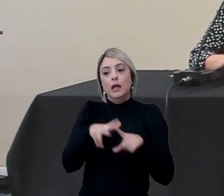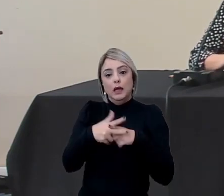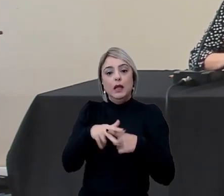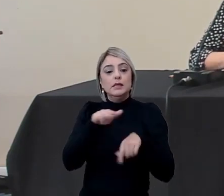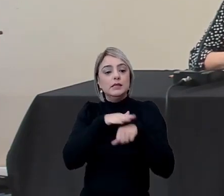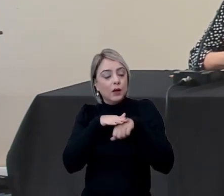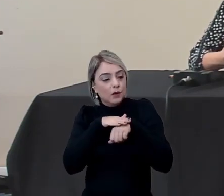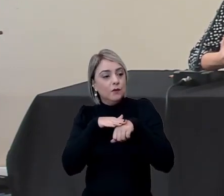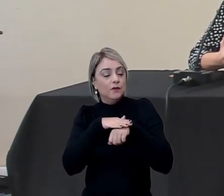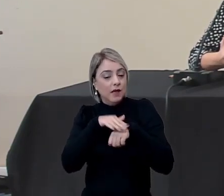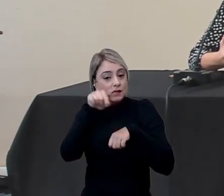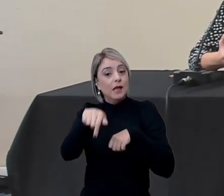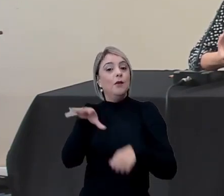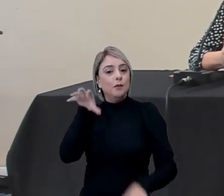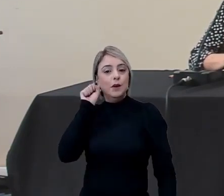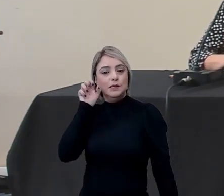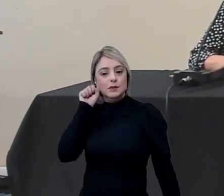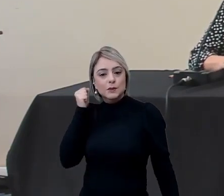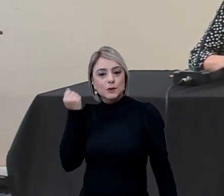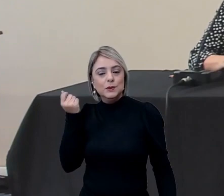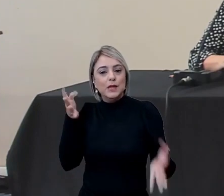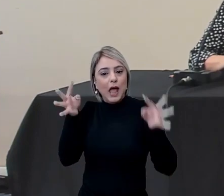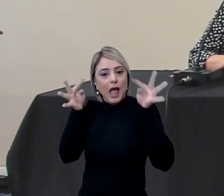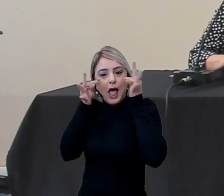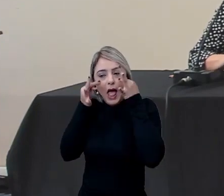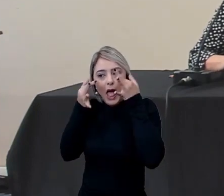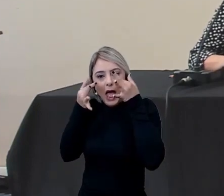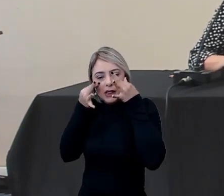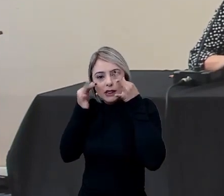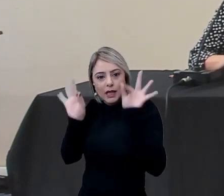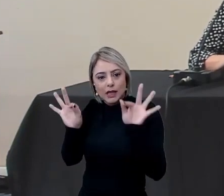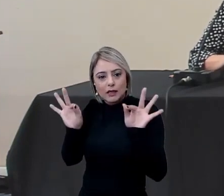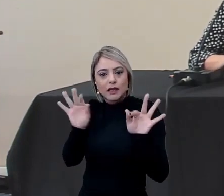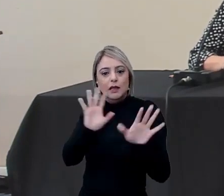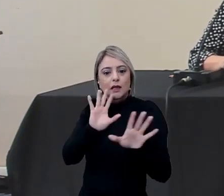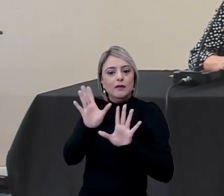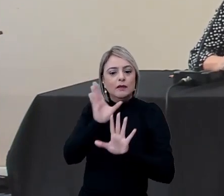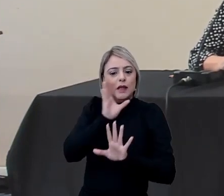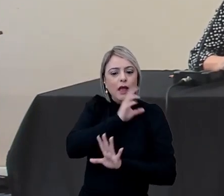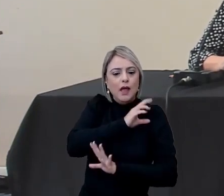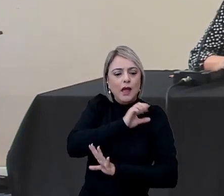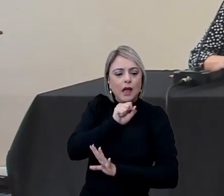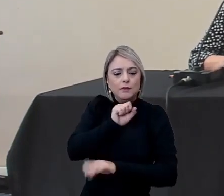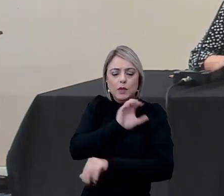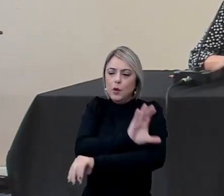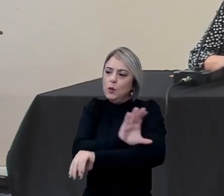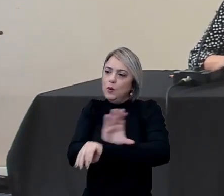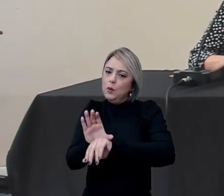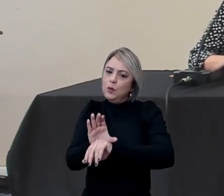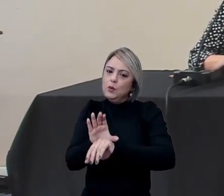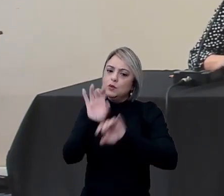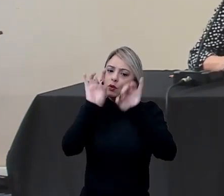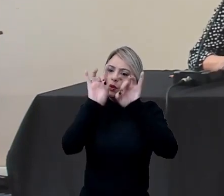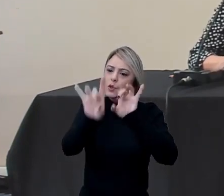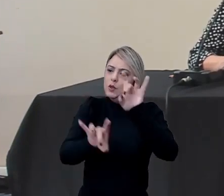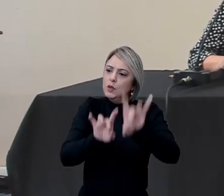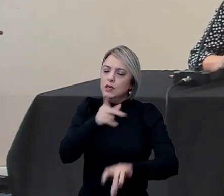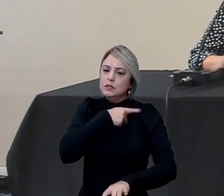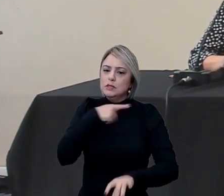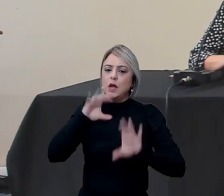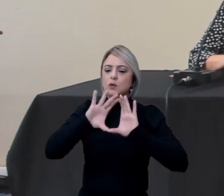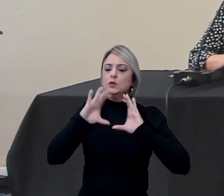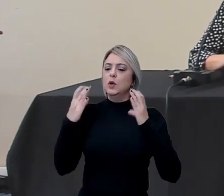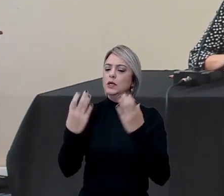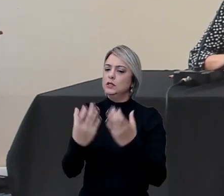essa conversa aqui é um desses, mas nós tivemos, de forma muito rápida, o curso de especialização em saúde